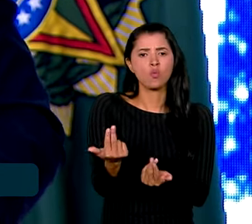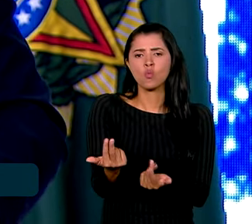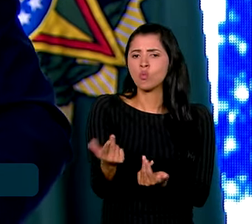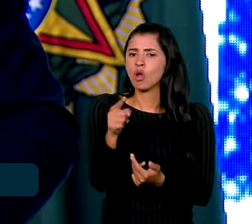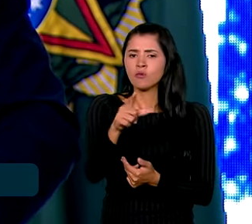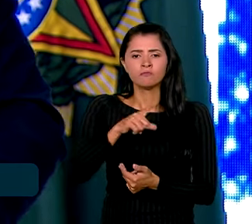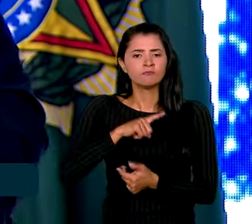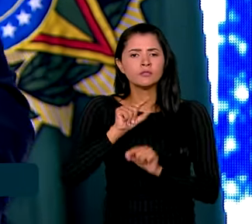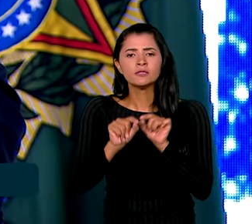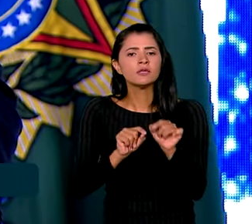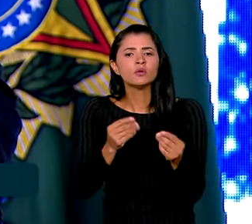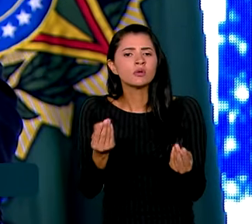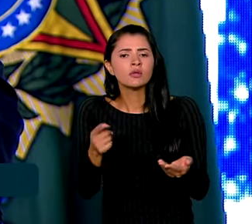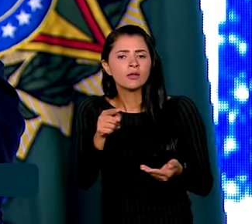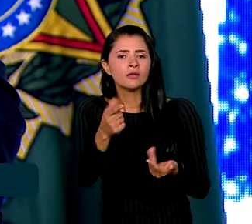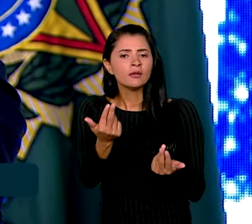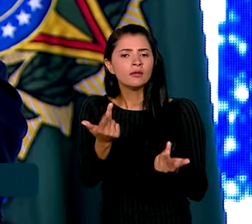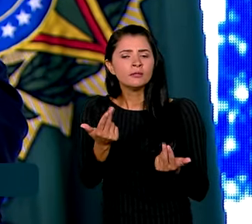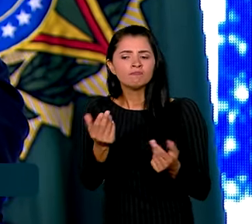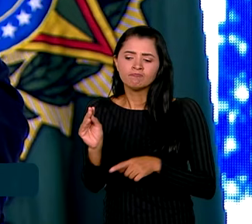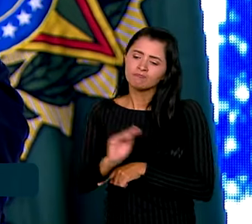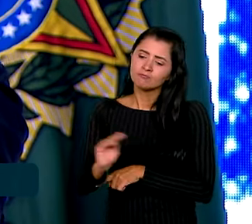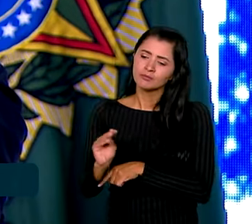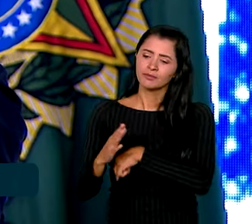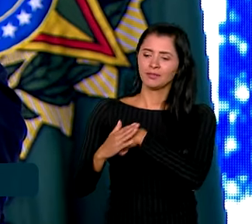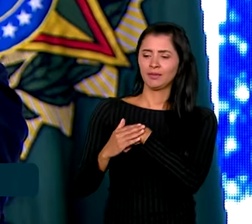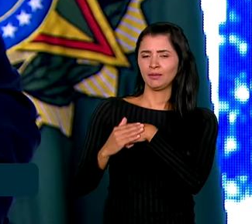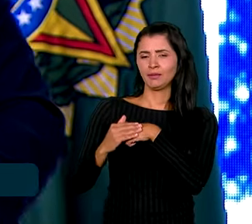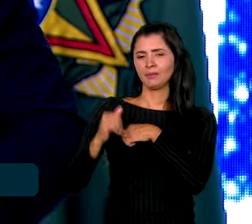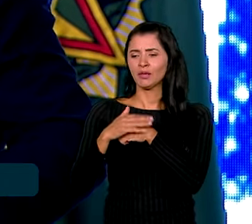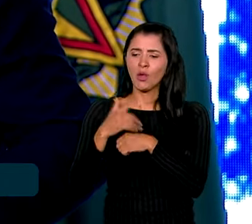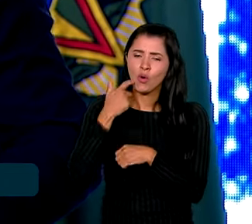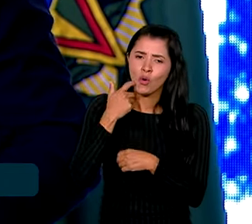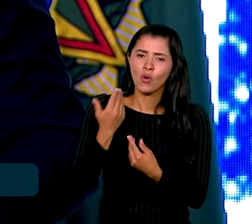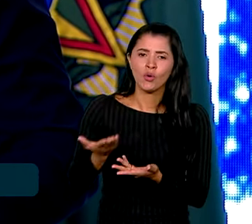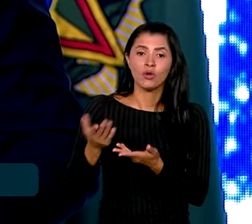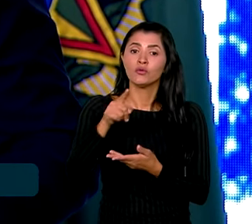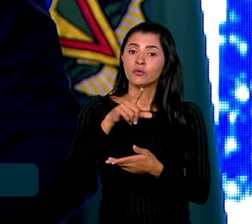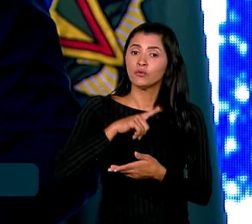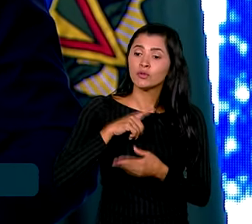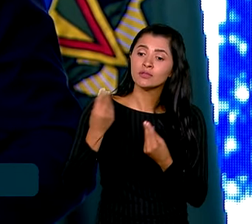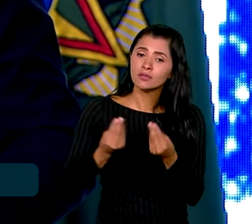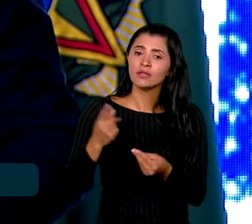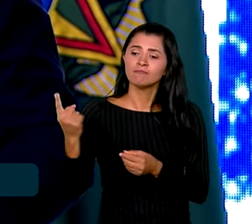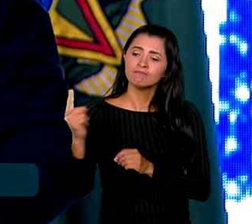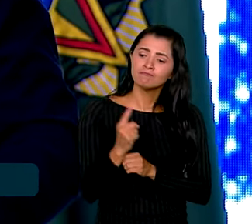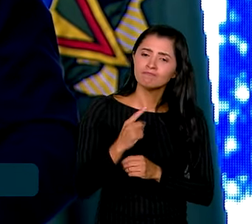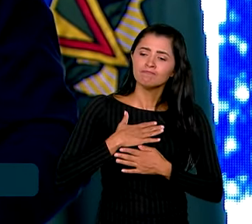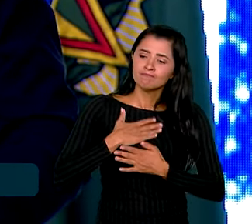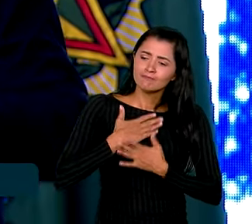significa você ter carinho, significa você ter